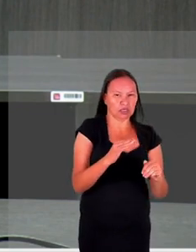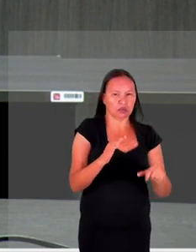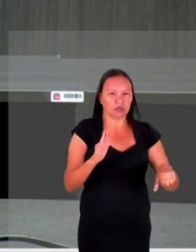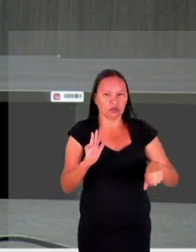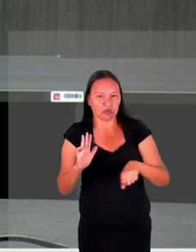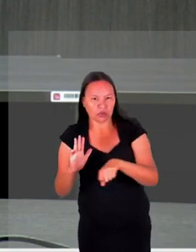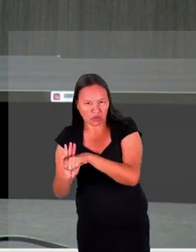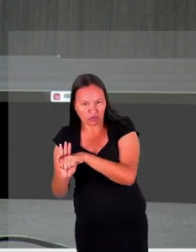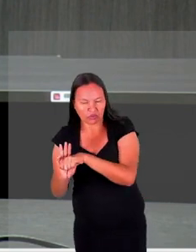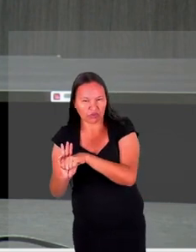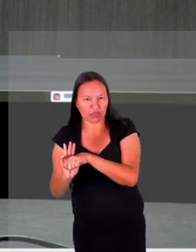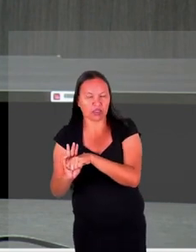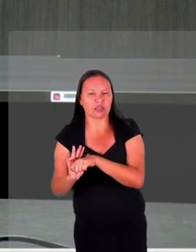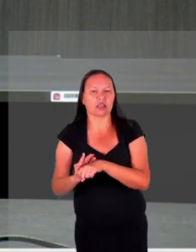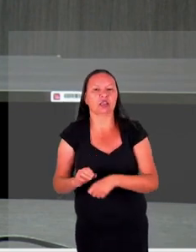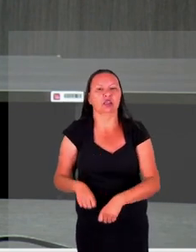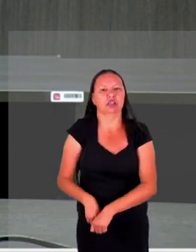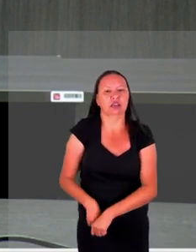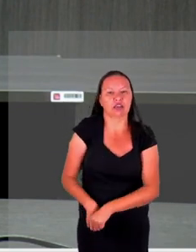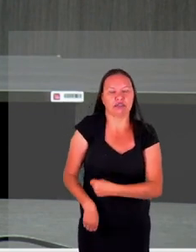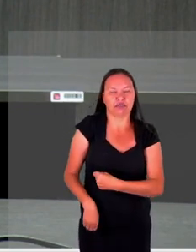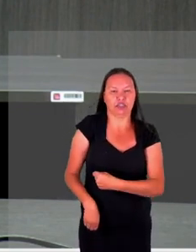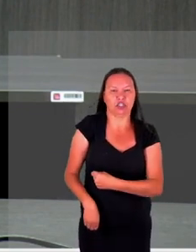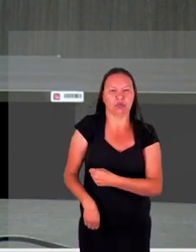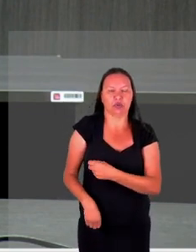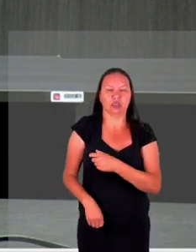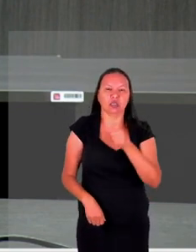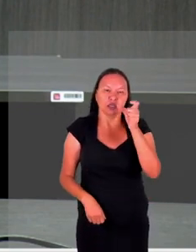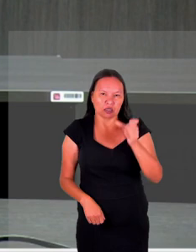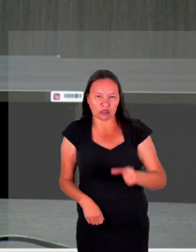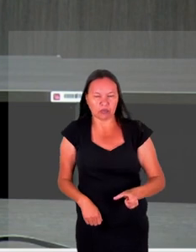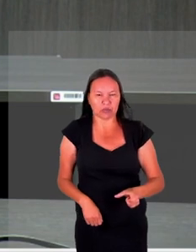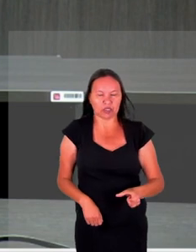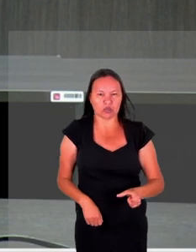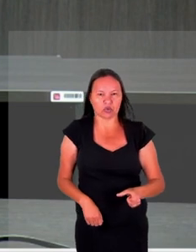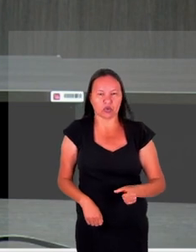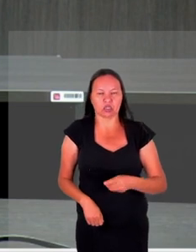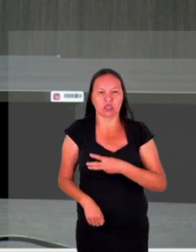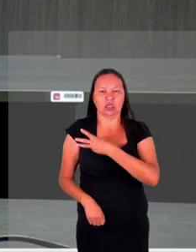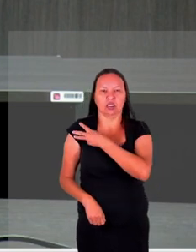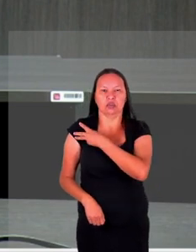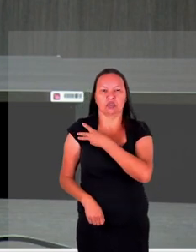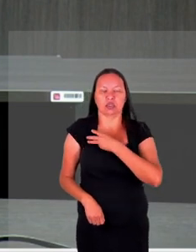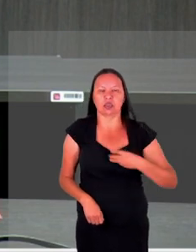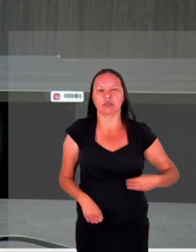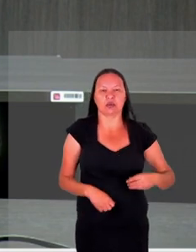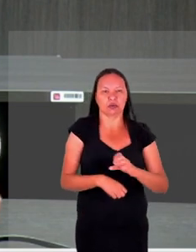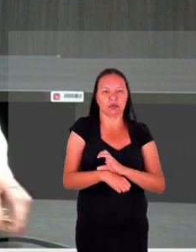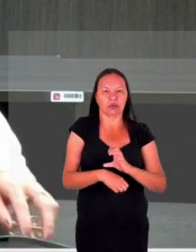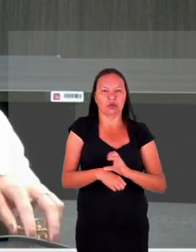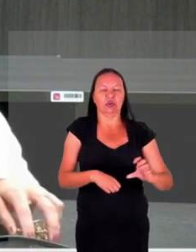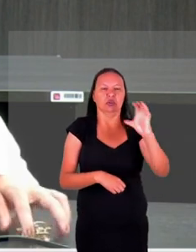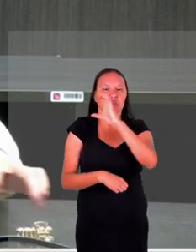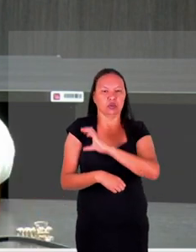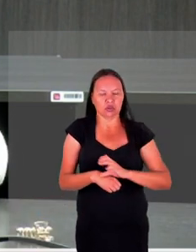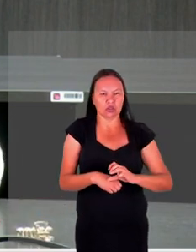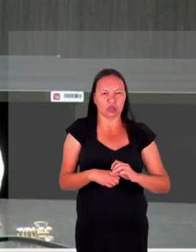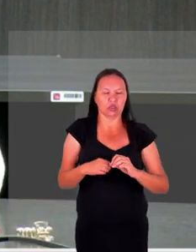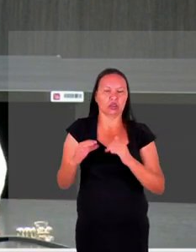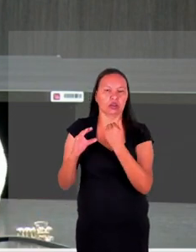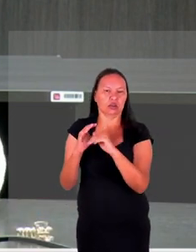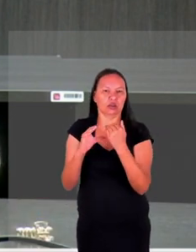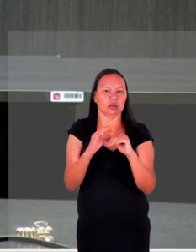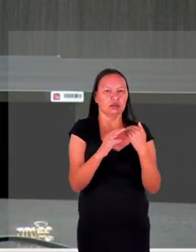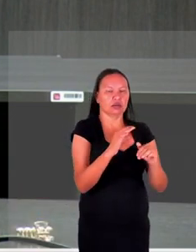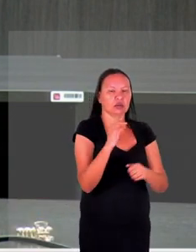arroba cnmp.mp.br para ficar aqui gravado e também nós temos um site de uma